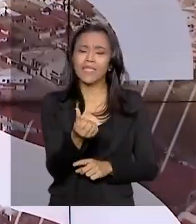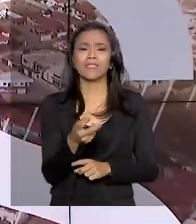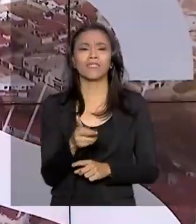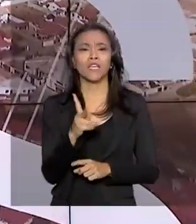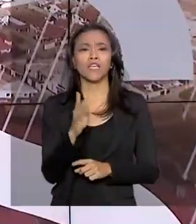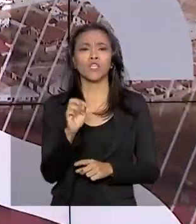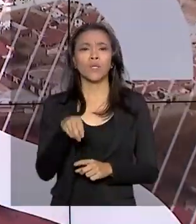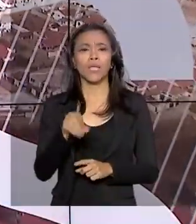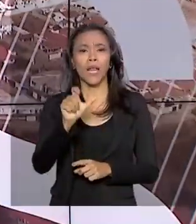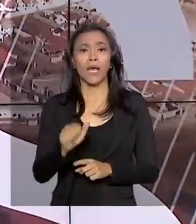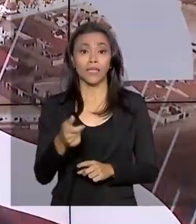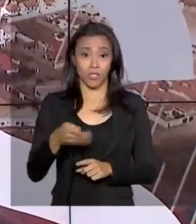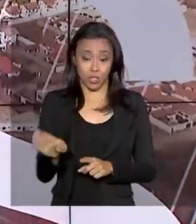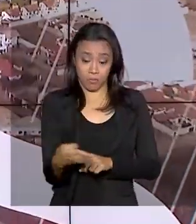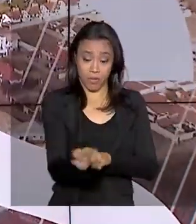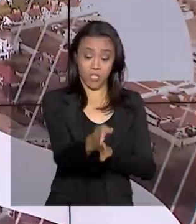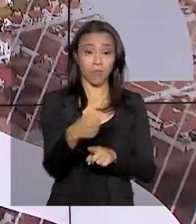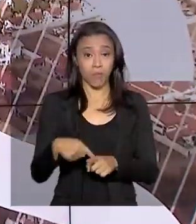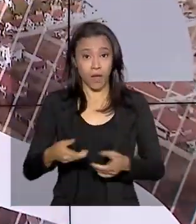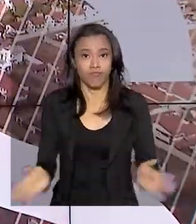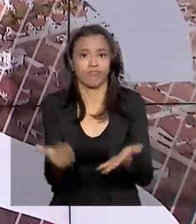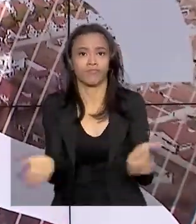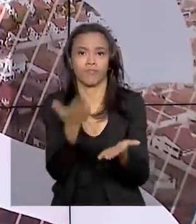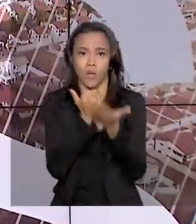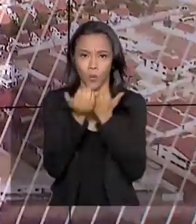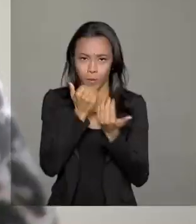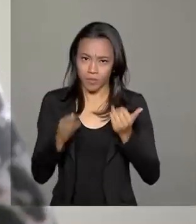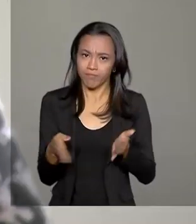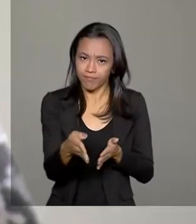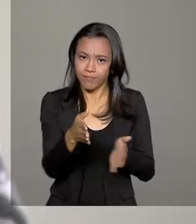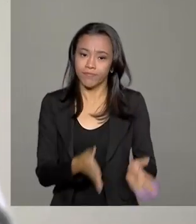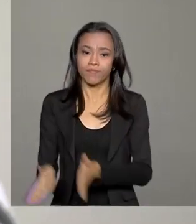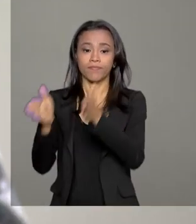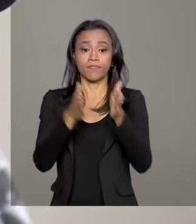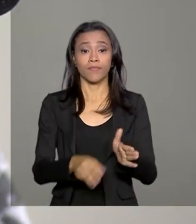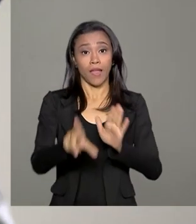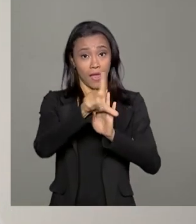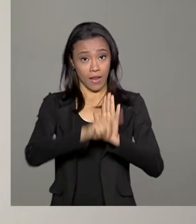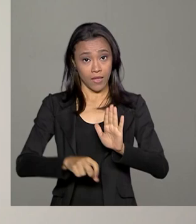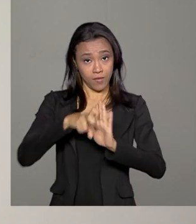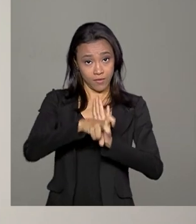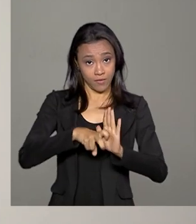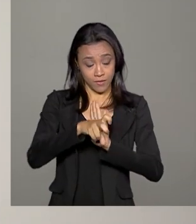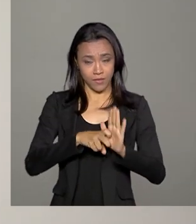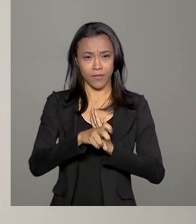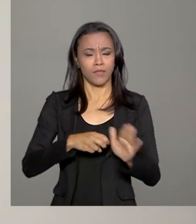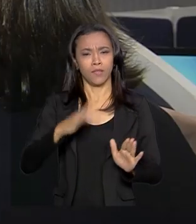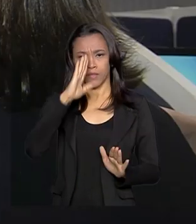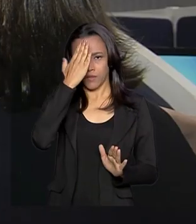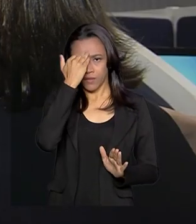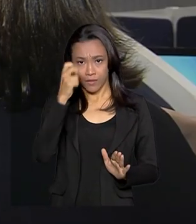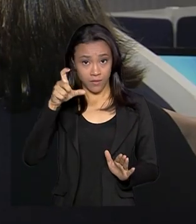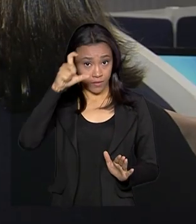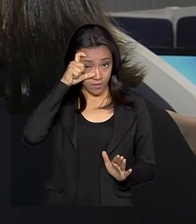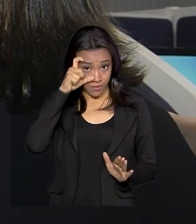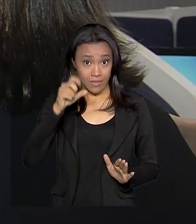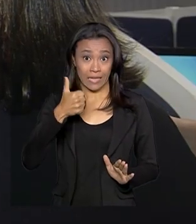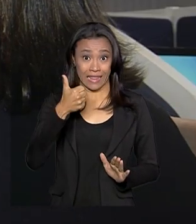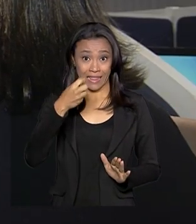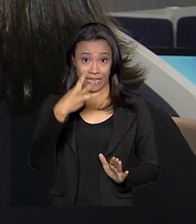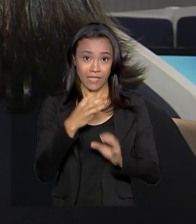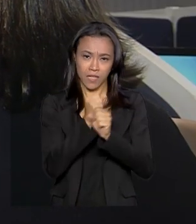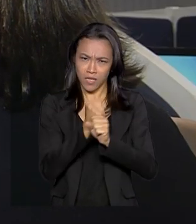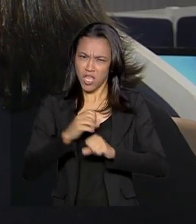ministérios para incentivar o consumo de pescado. E veja também, Lei Maria da Penha completa 13 anos e a coragem para denunciar a